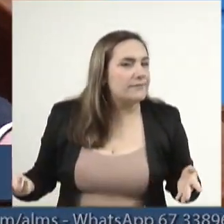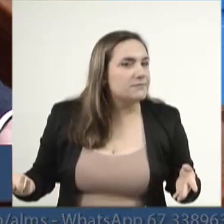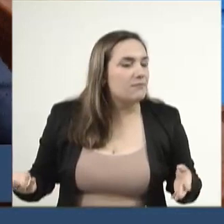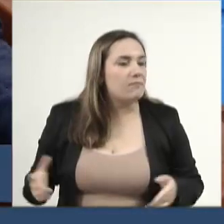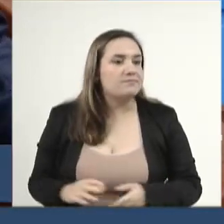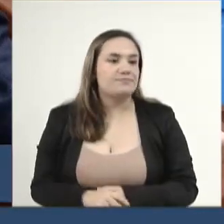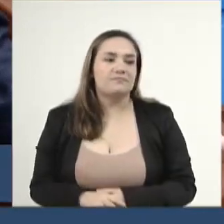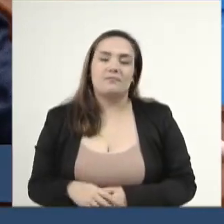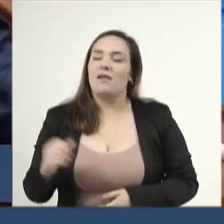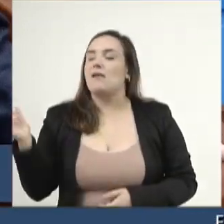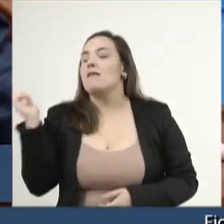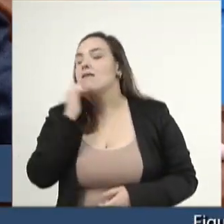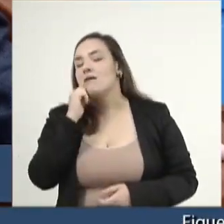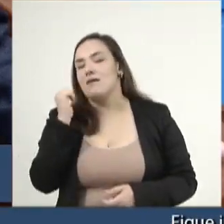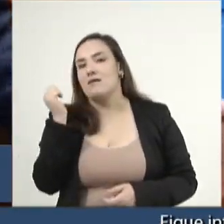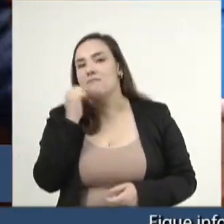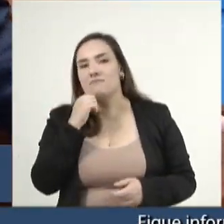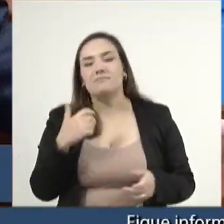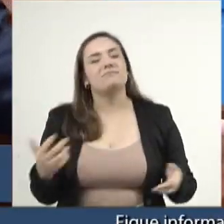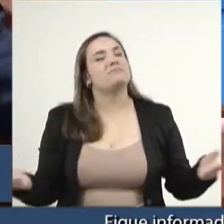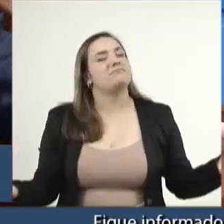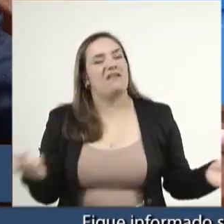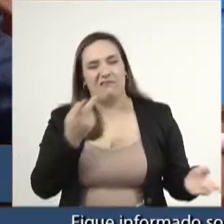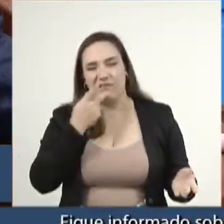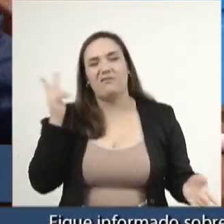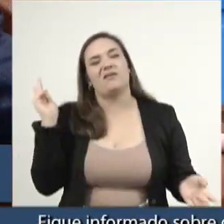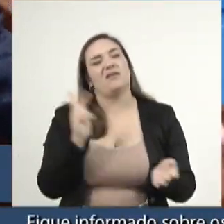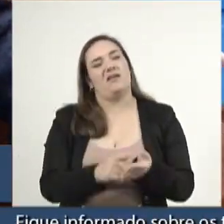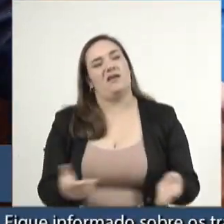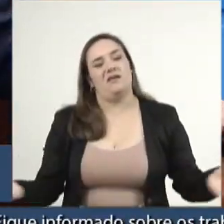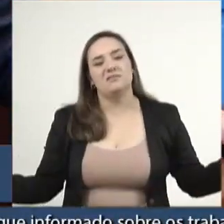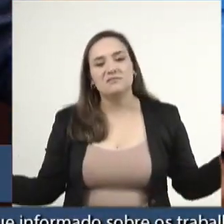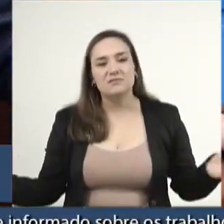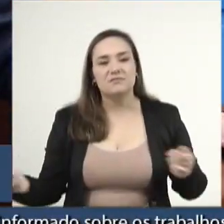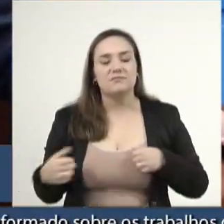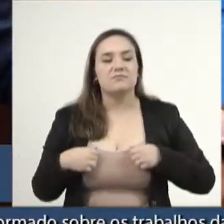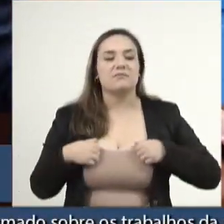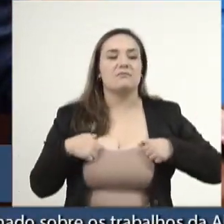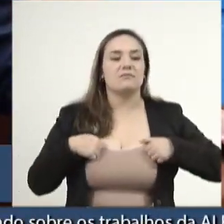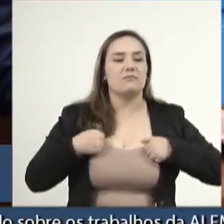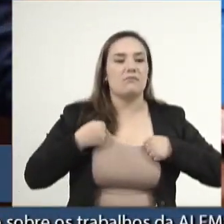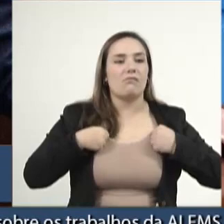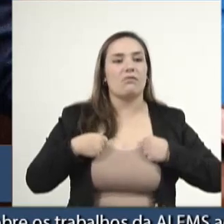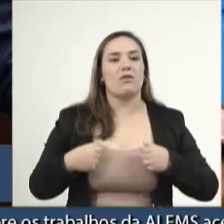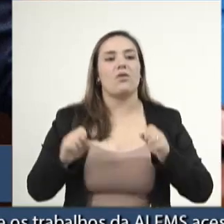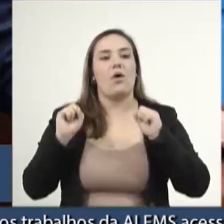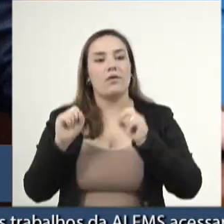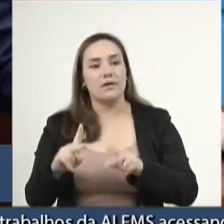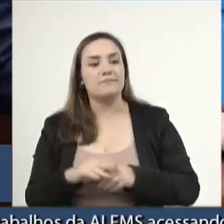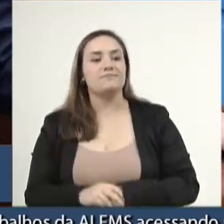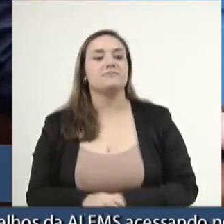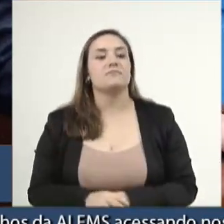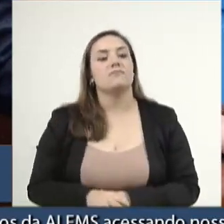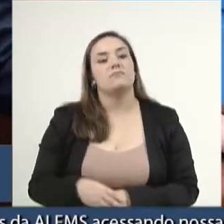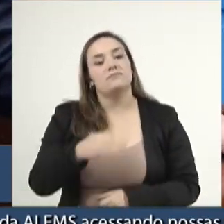É muita cara de pau, vamos falar a verdade. E aí, o governo Lula,